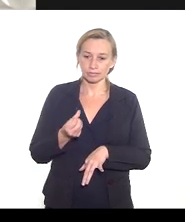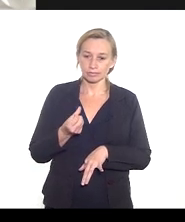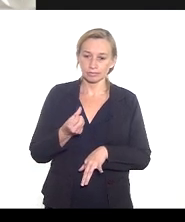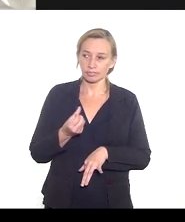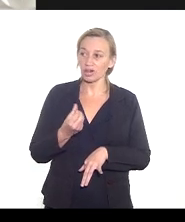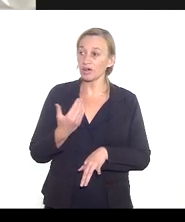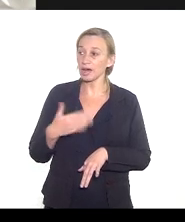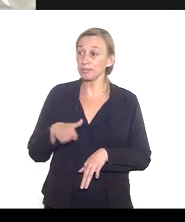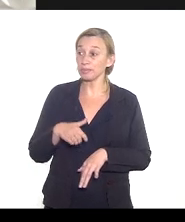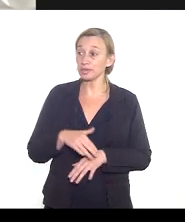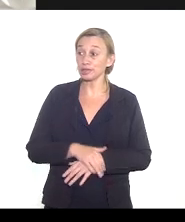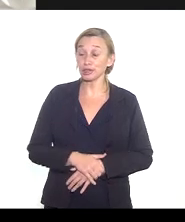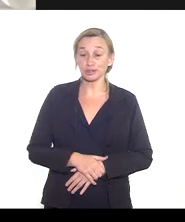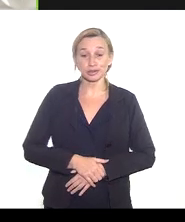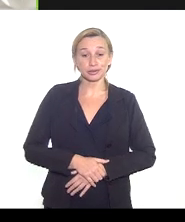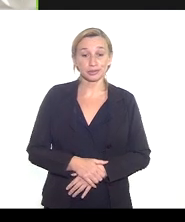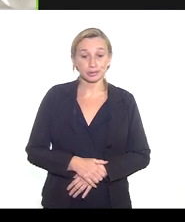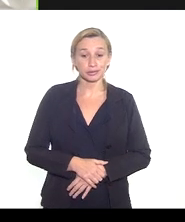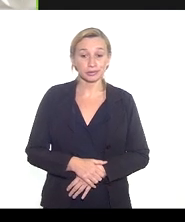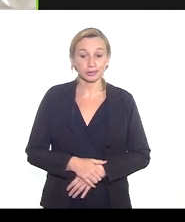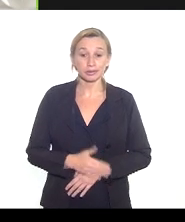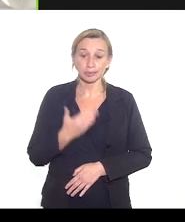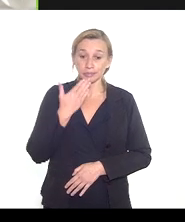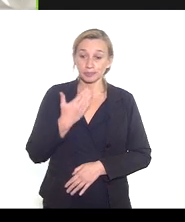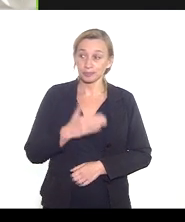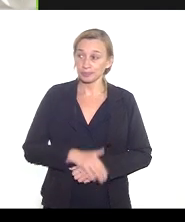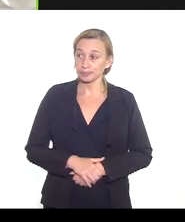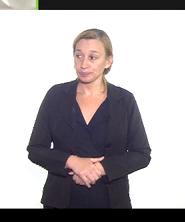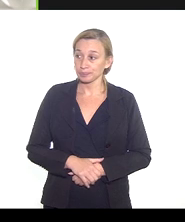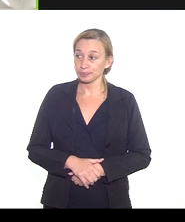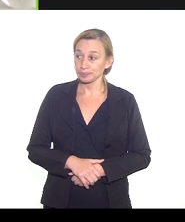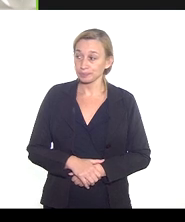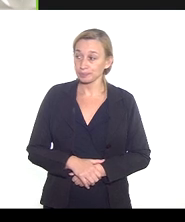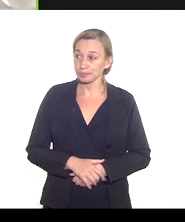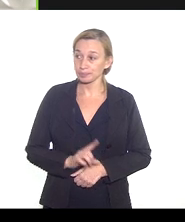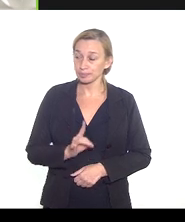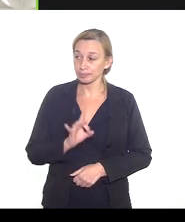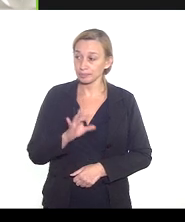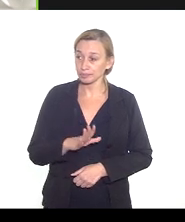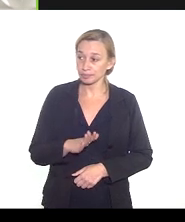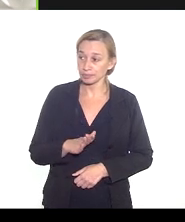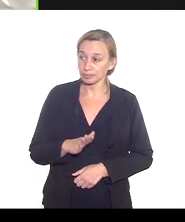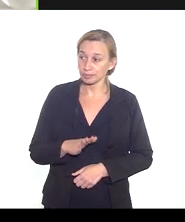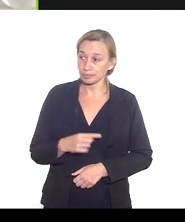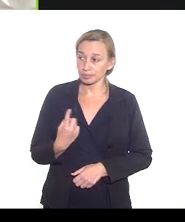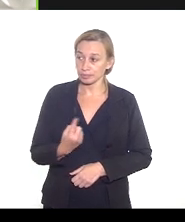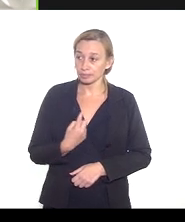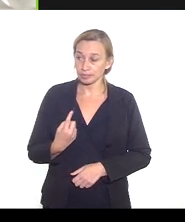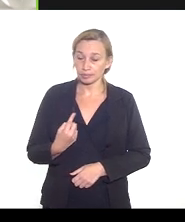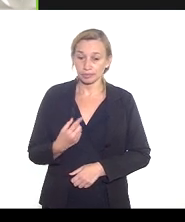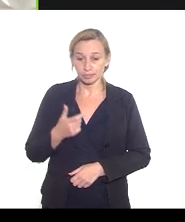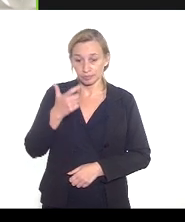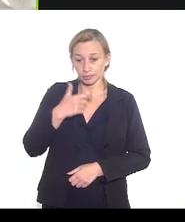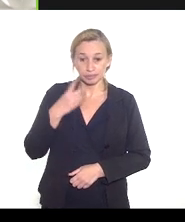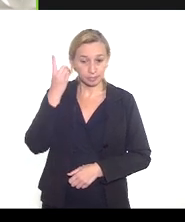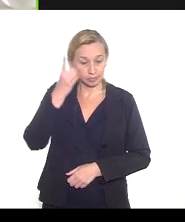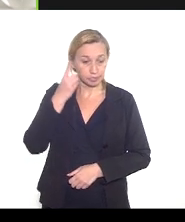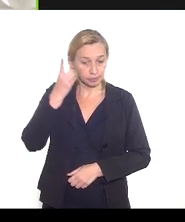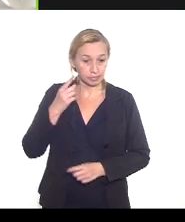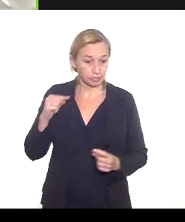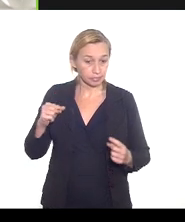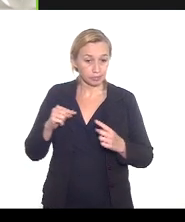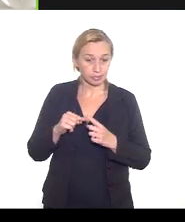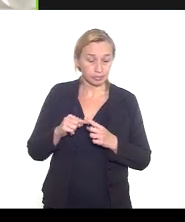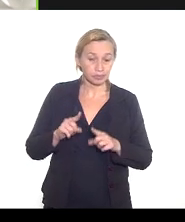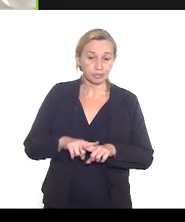então a gente vai pedir não só da nossa parte enquanto parlamentar ser o mais objetivo